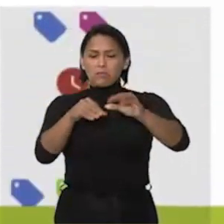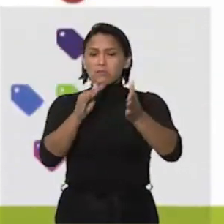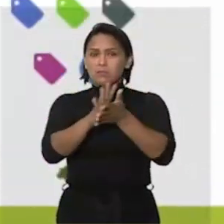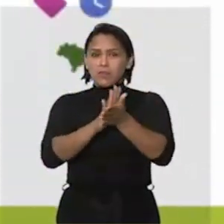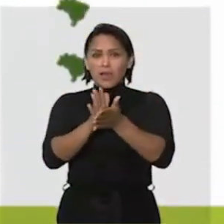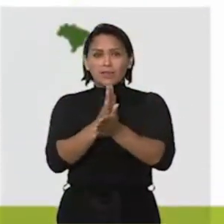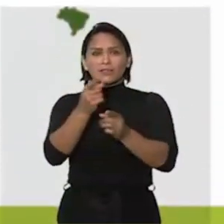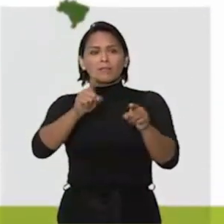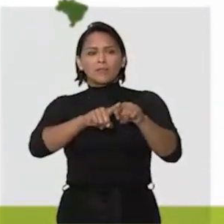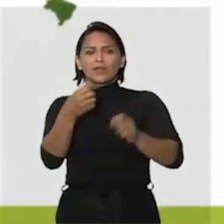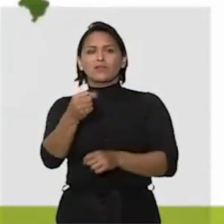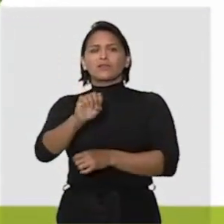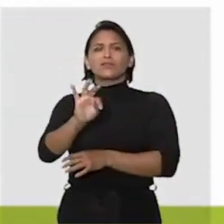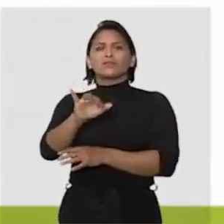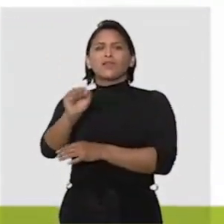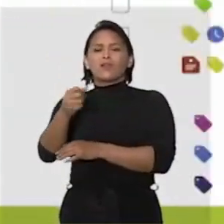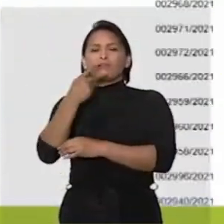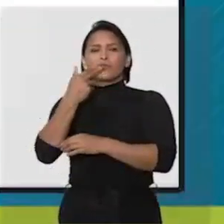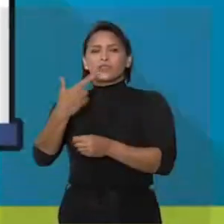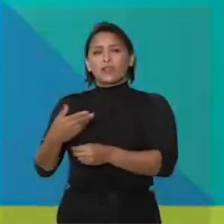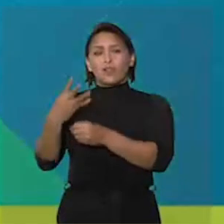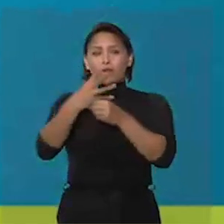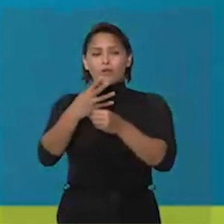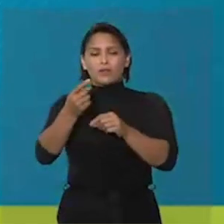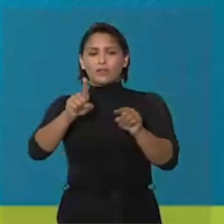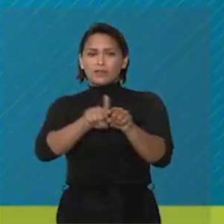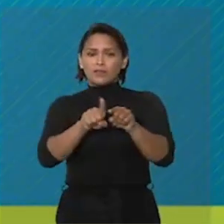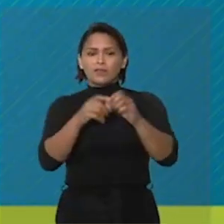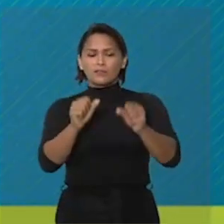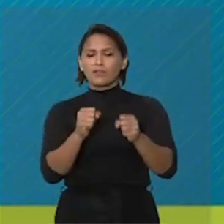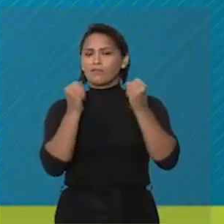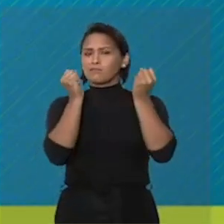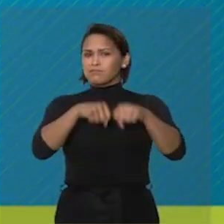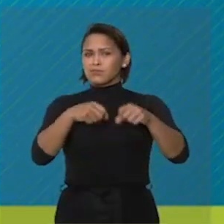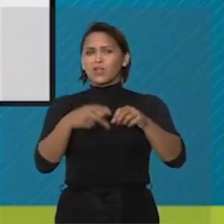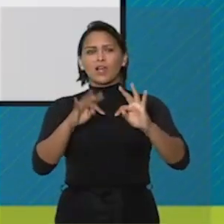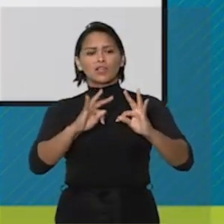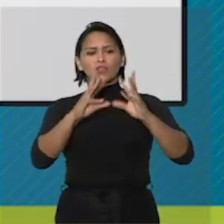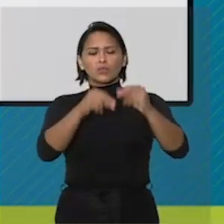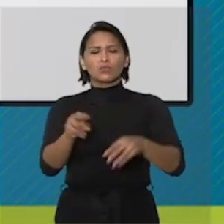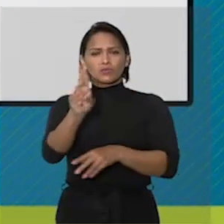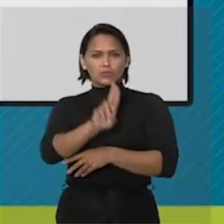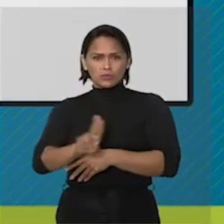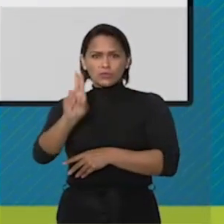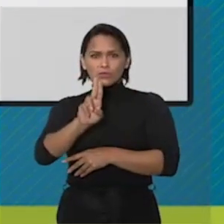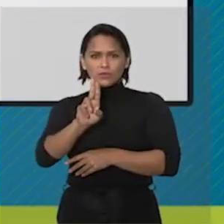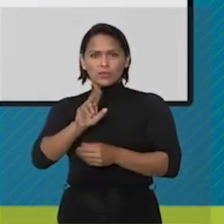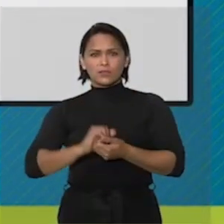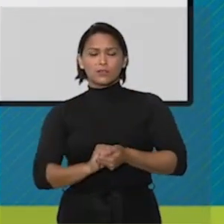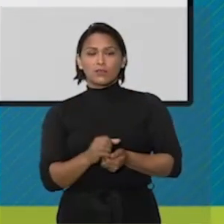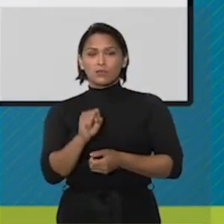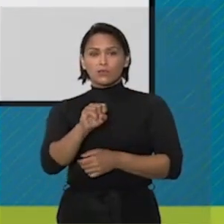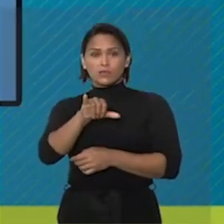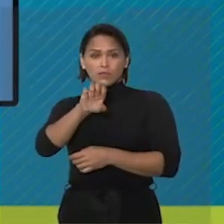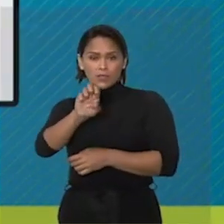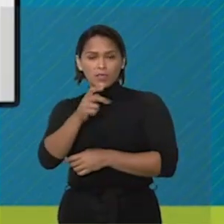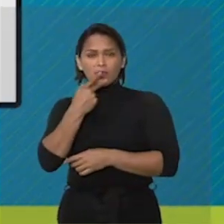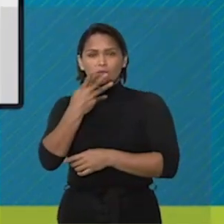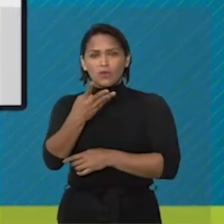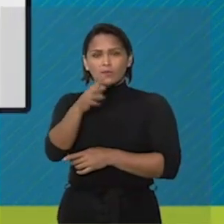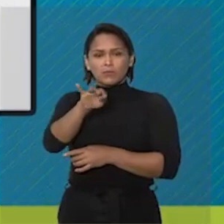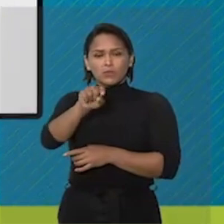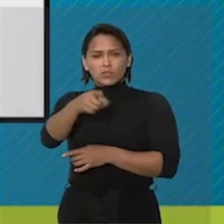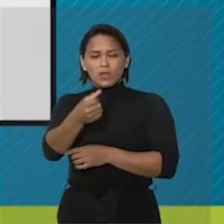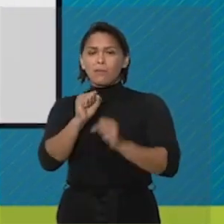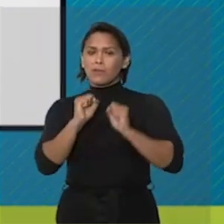gratuitamente pelo Tribunal Regional Federal da 4ª Região e está disponível a todos os usuários. O SEI 4